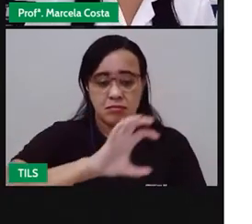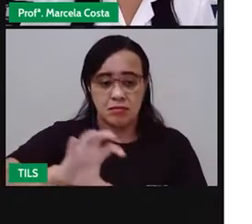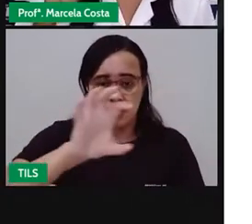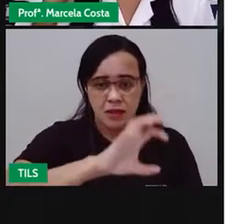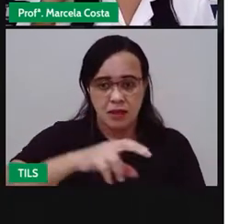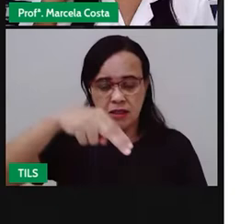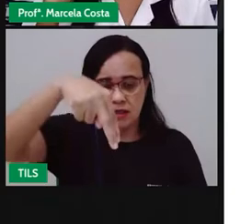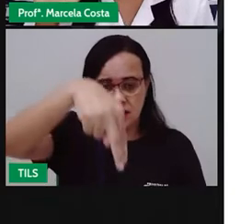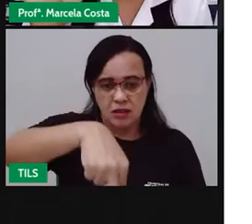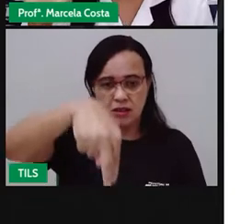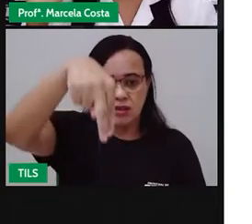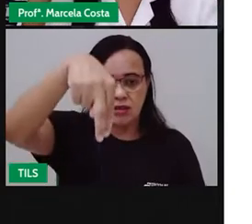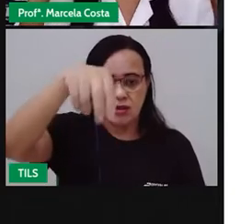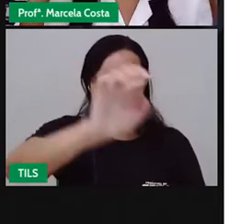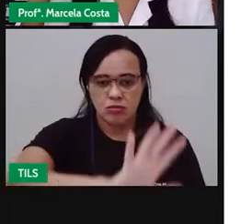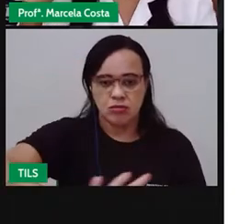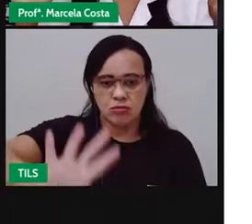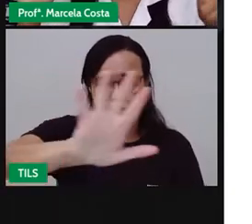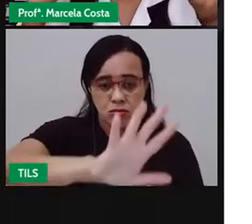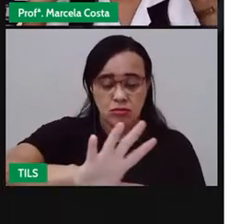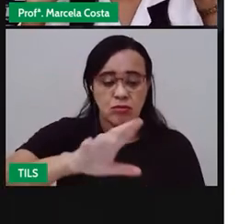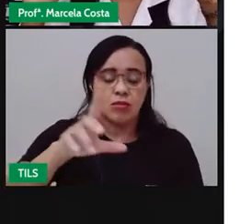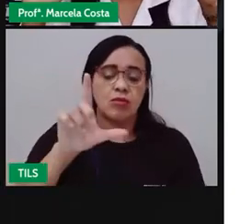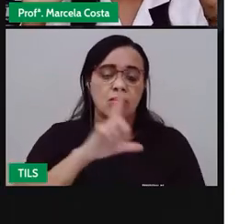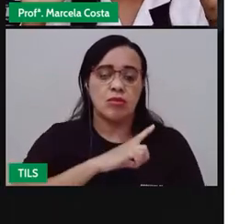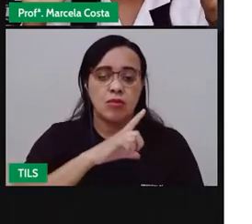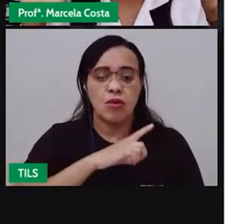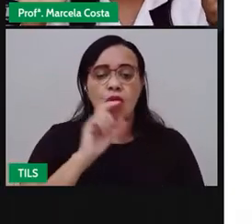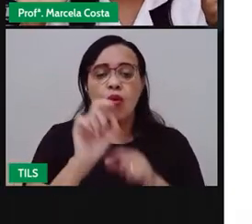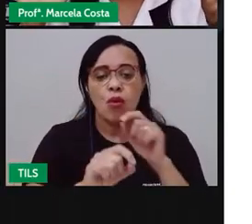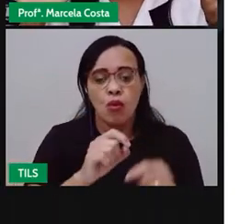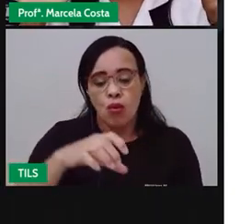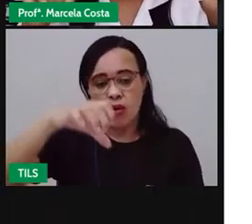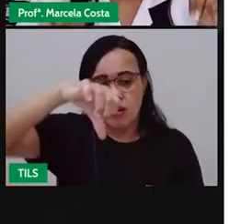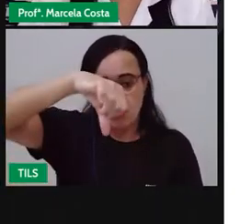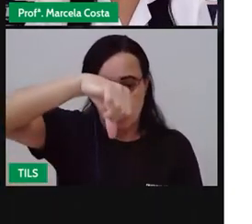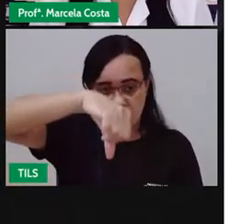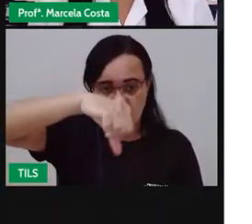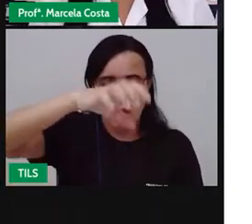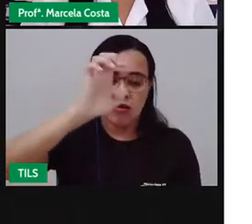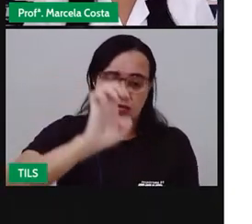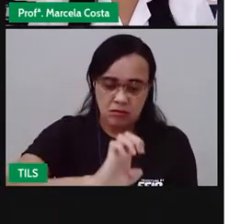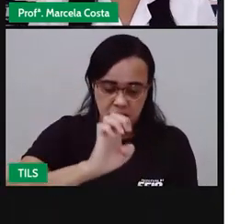essa região tem nove, nove estados.